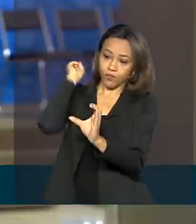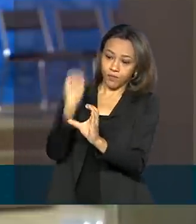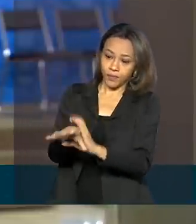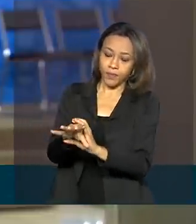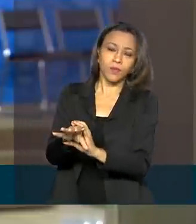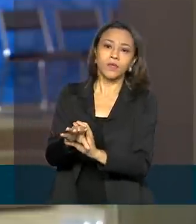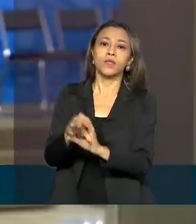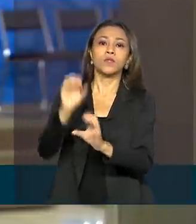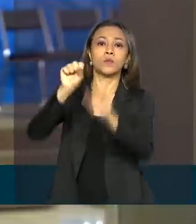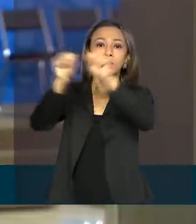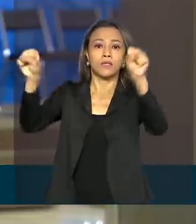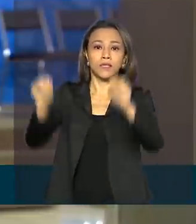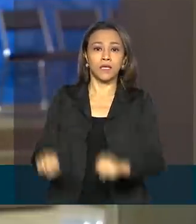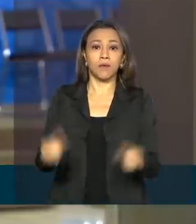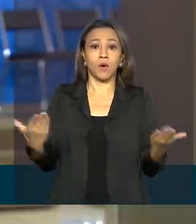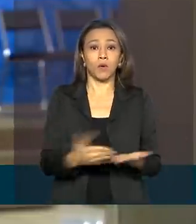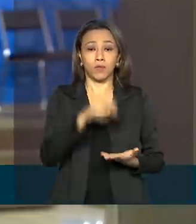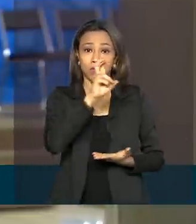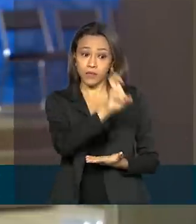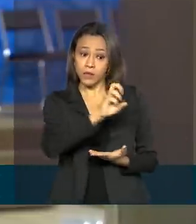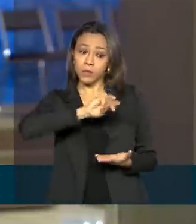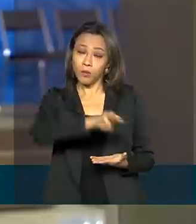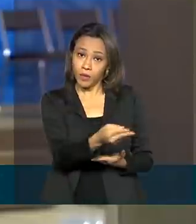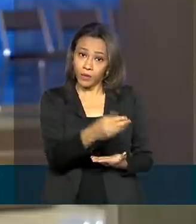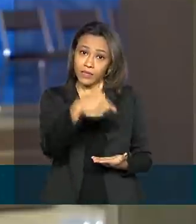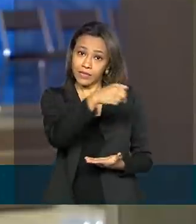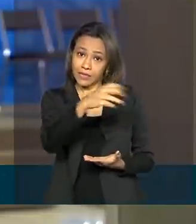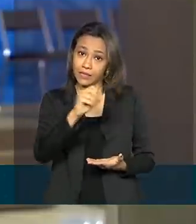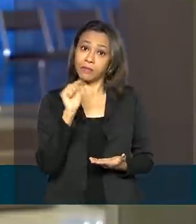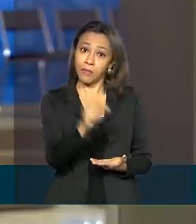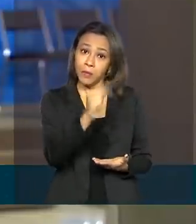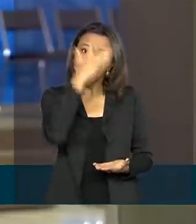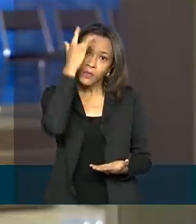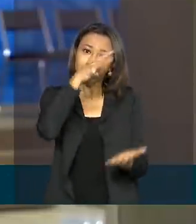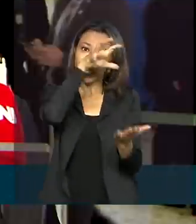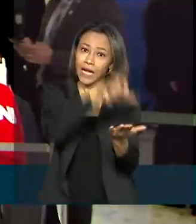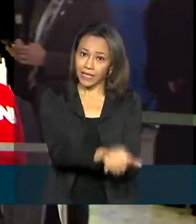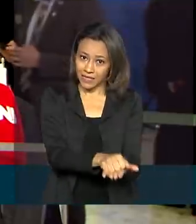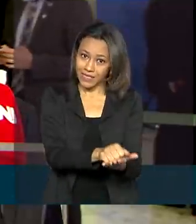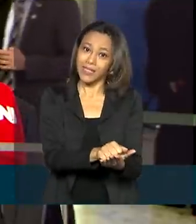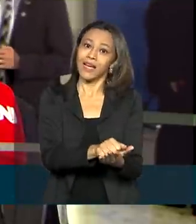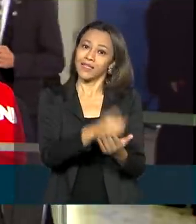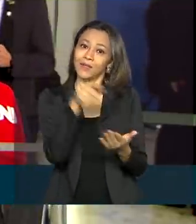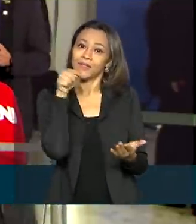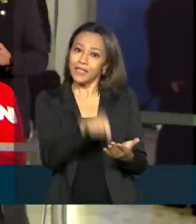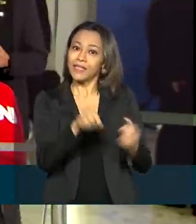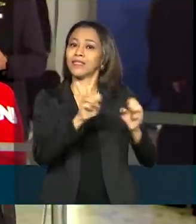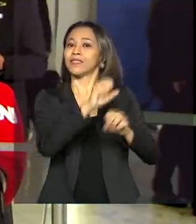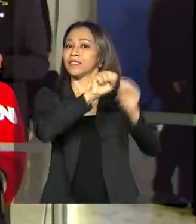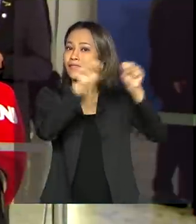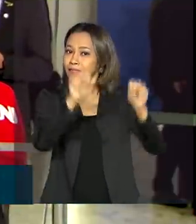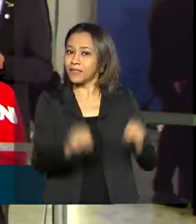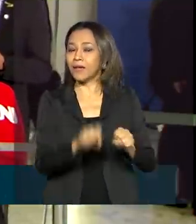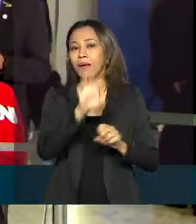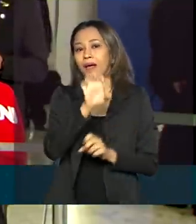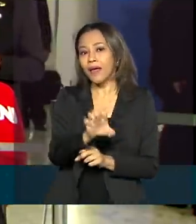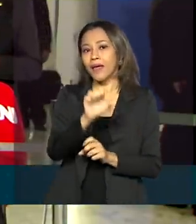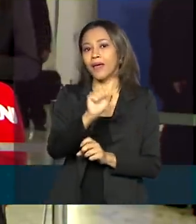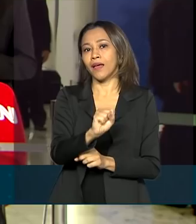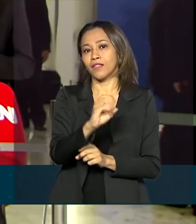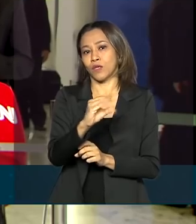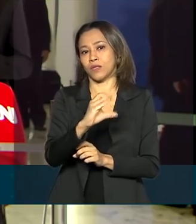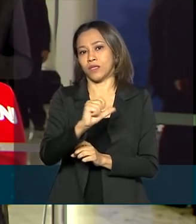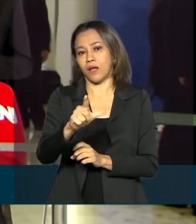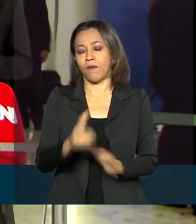hoje 5 milhões e 700 mil empregadores cadastrados no E-Social. É uma cultura que a gente cria dentro da Secretaria